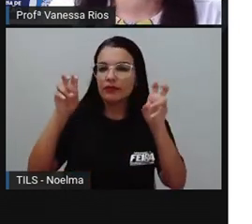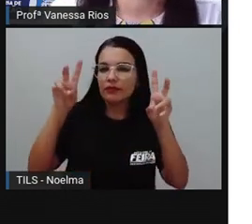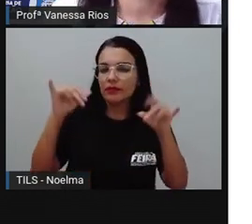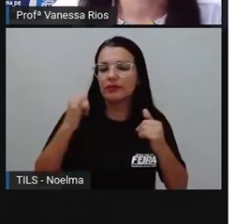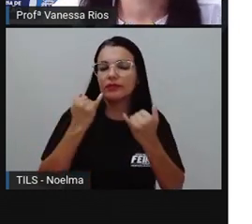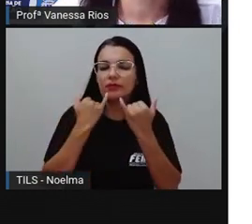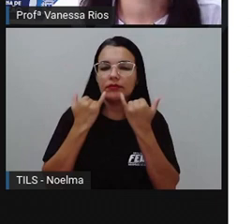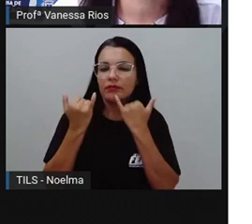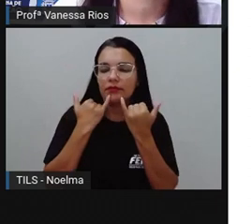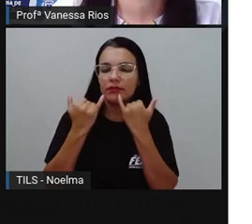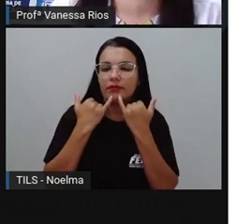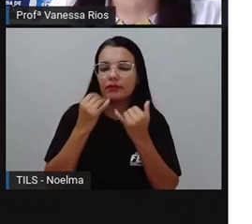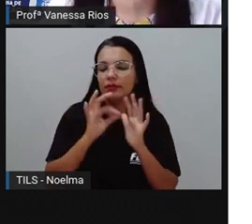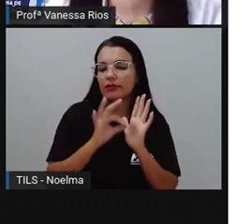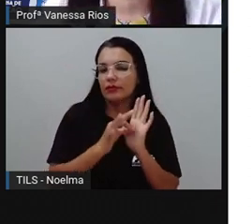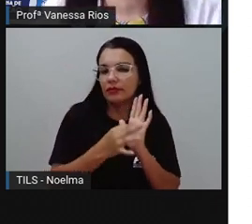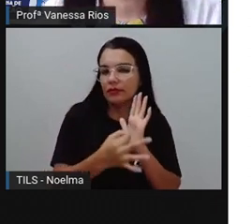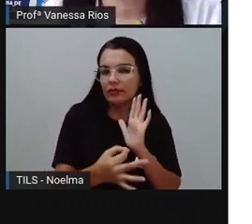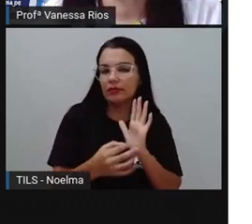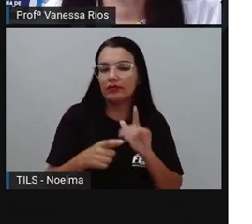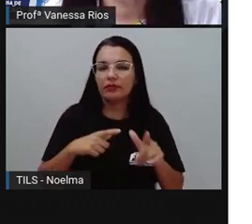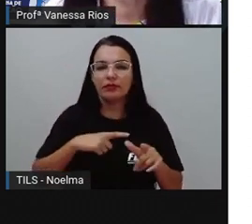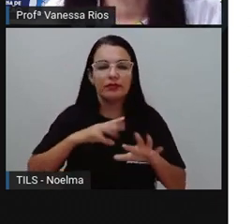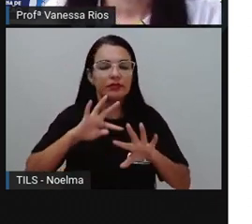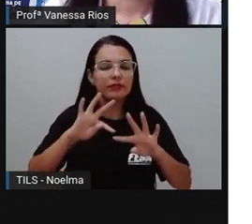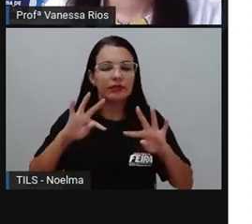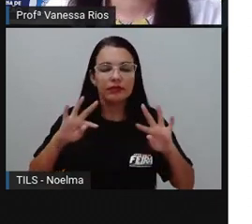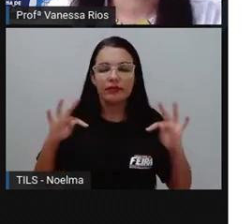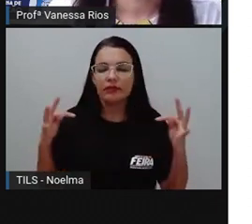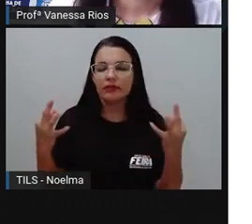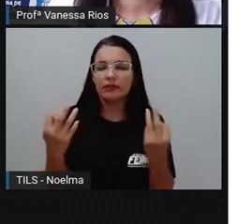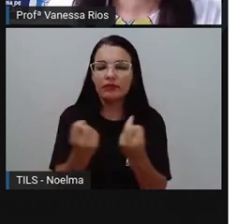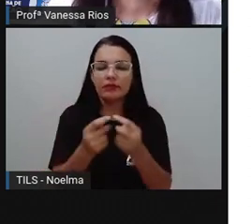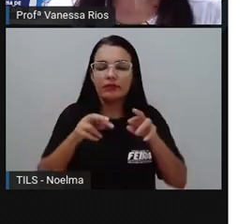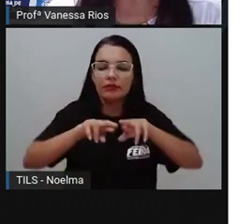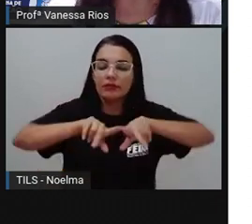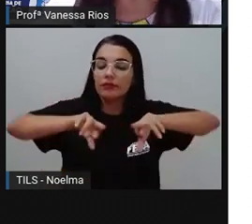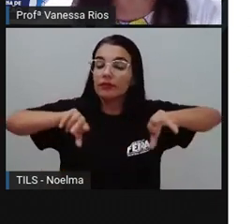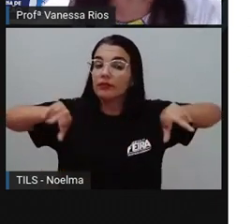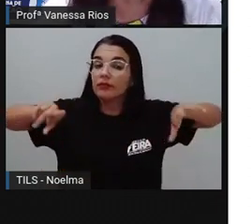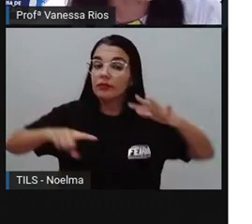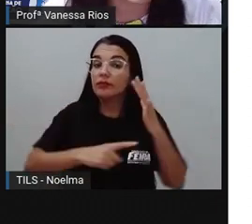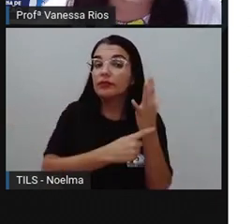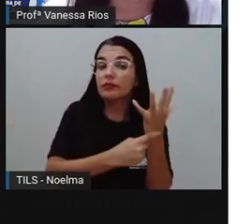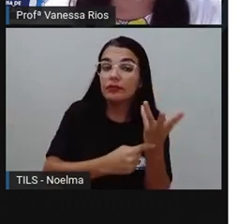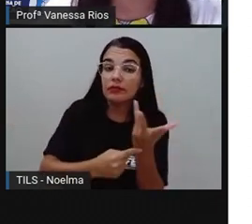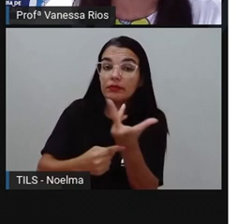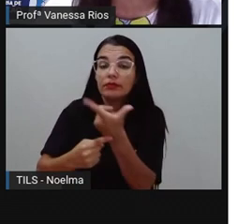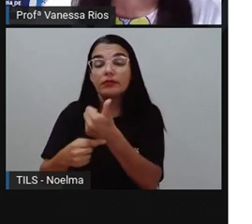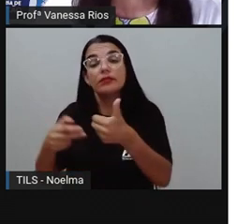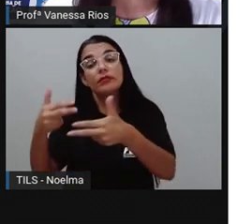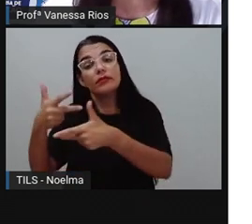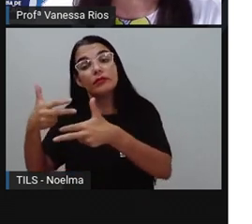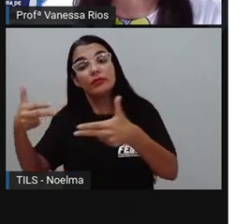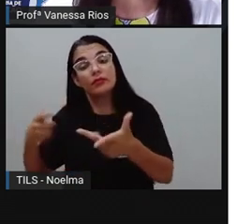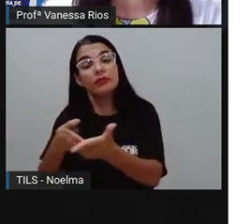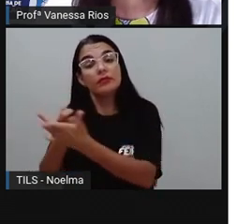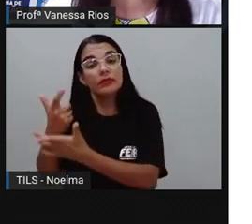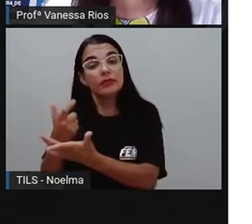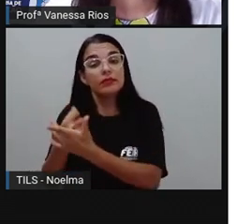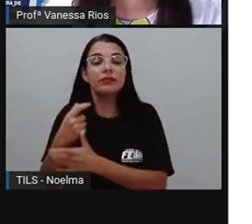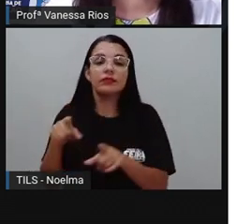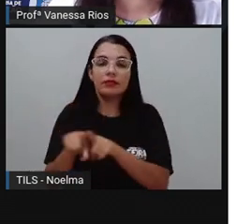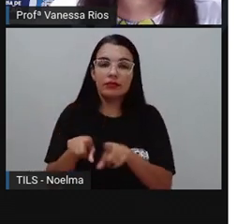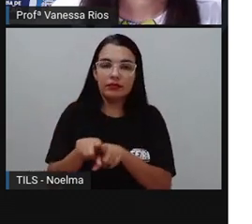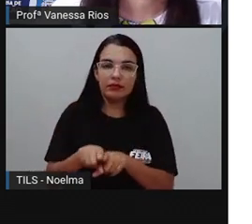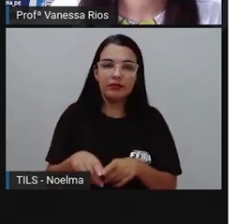trazer opinião sobre diversos tipos de obras? Pois é, obras e produtos, não é? O de hoje vai